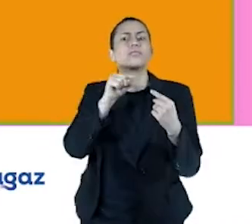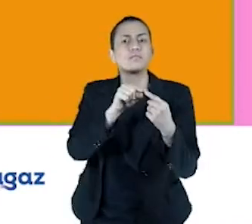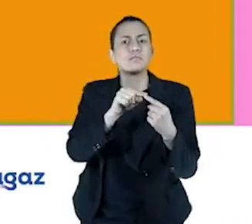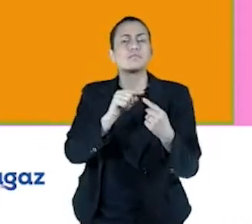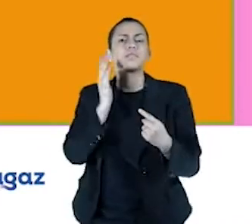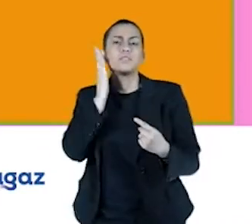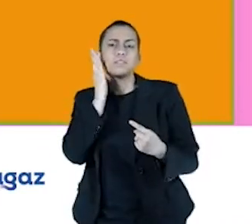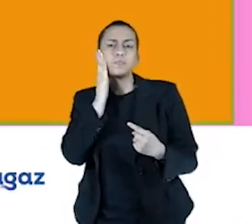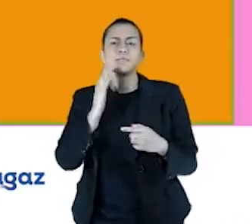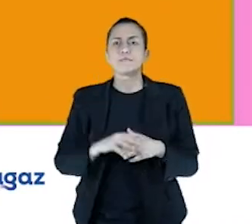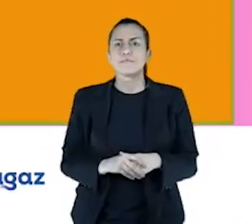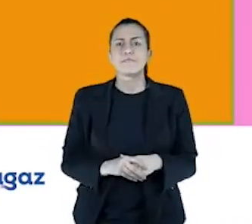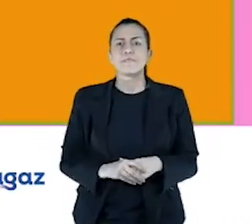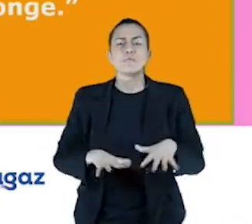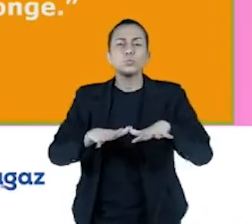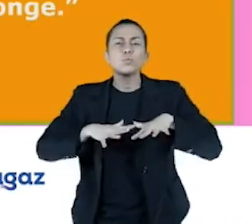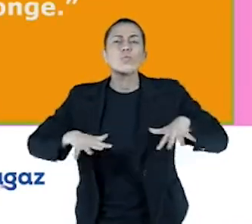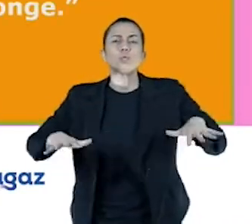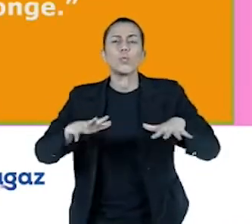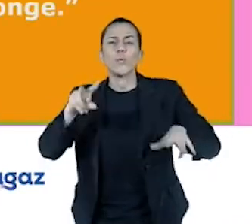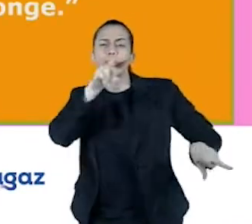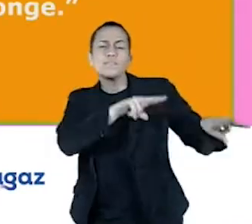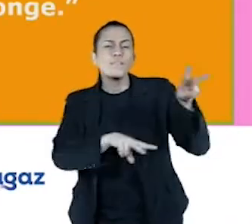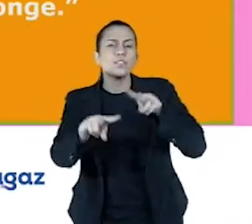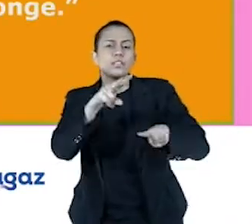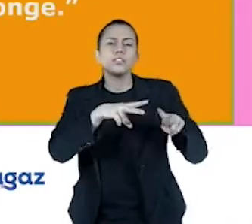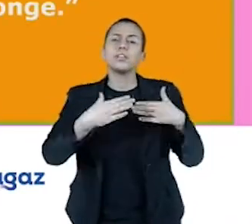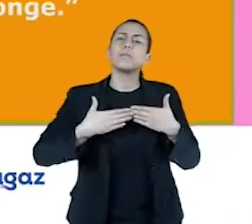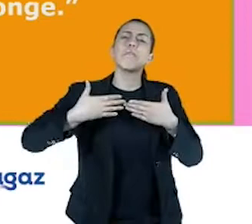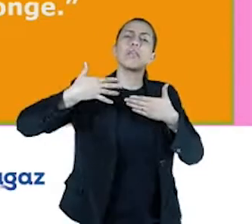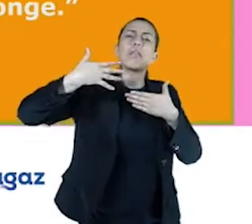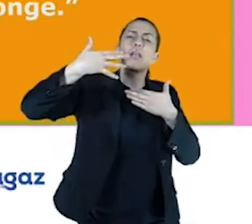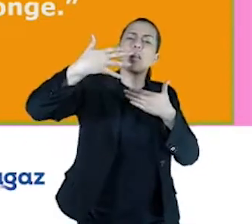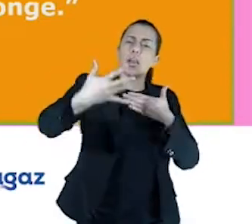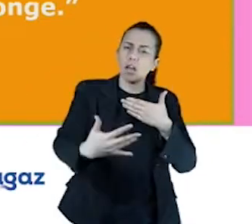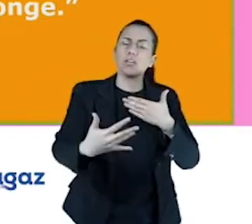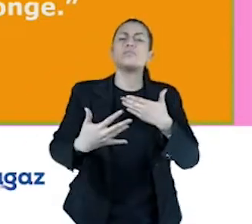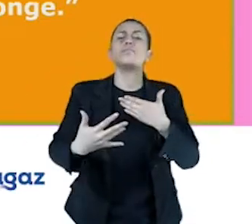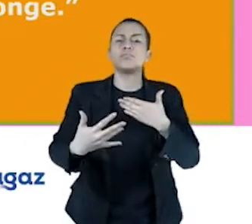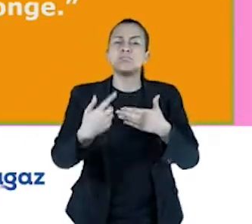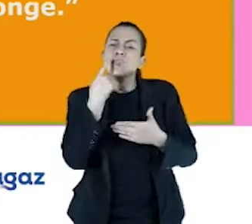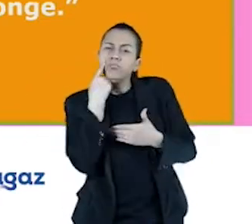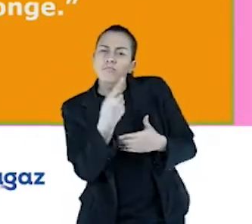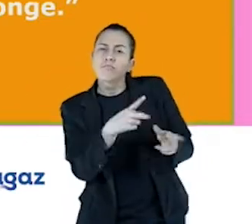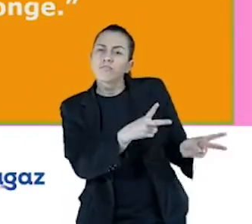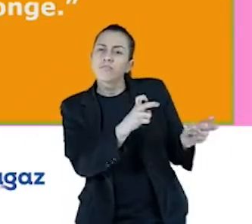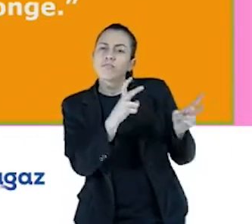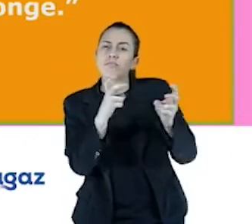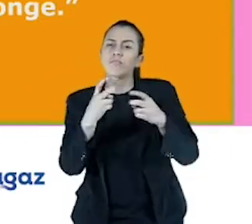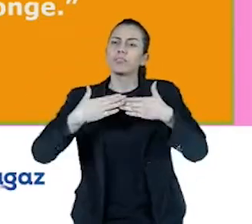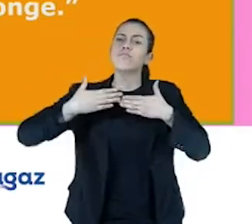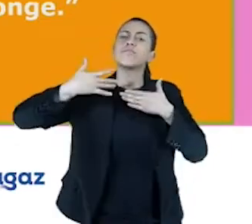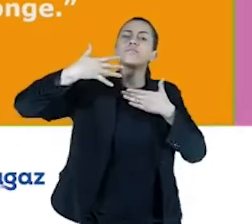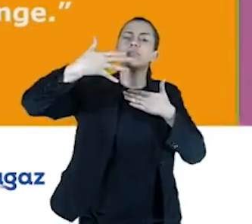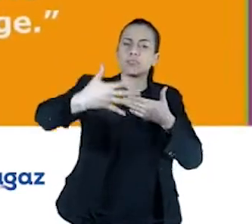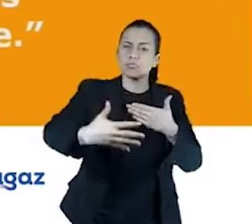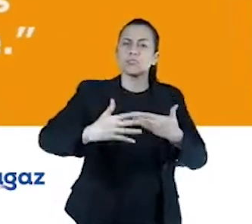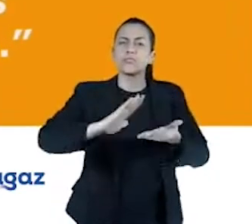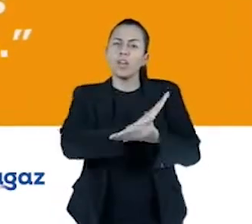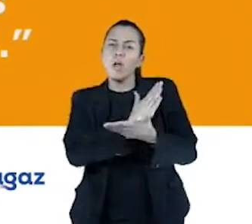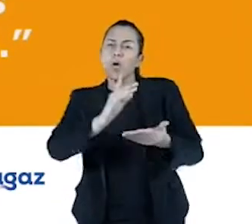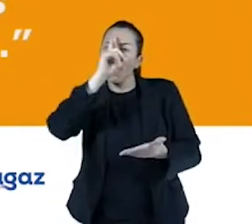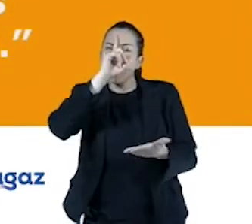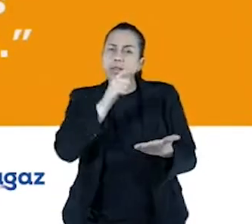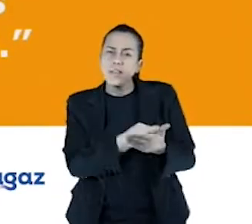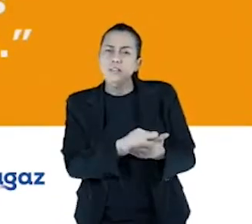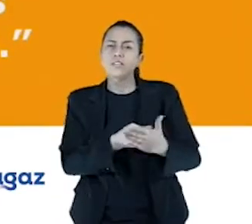rapidamente. É tudo sobre visão em longo prazo, né, então ficando aquele no longo prazo. Ao invés de tomar decisões e investimentos